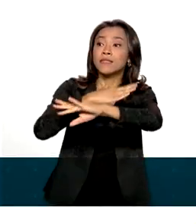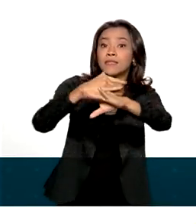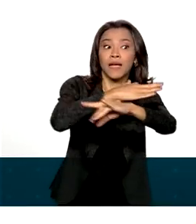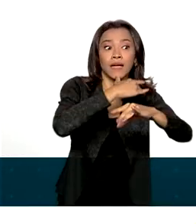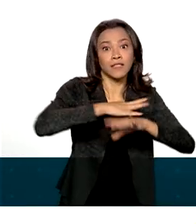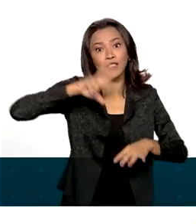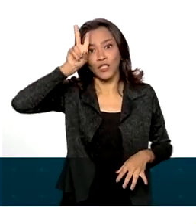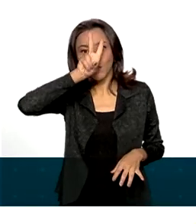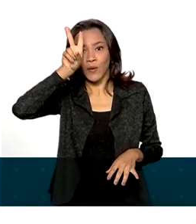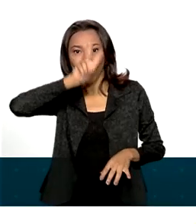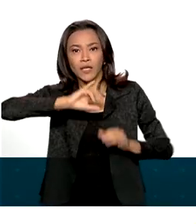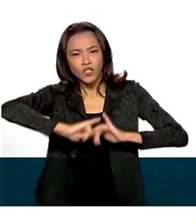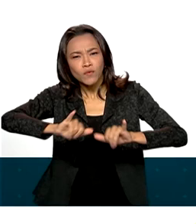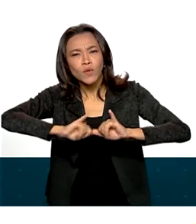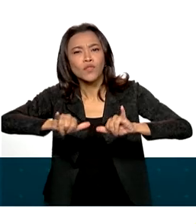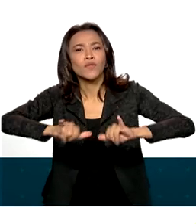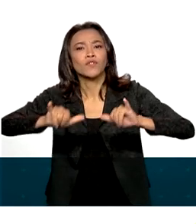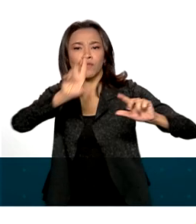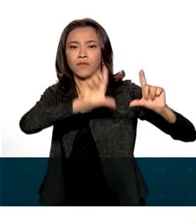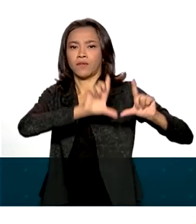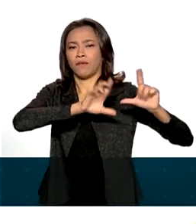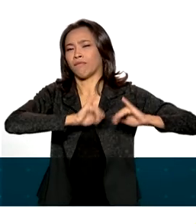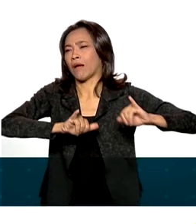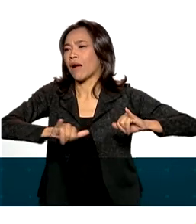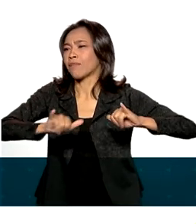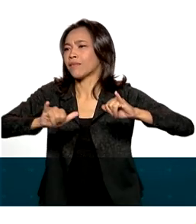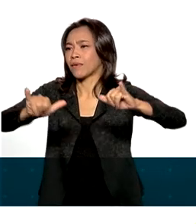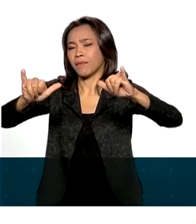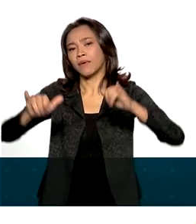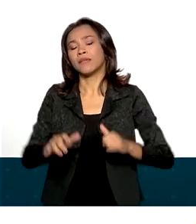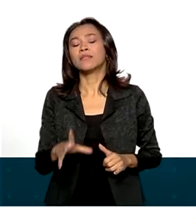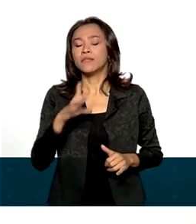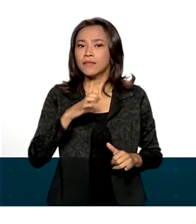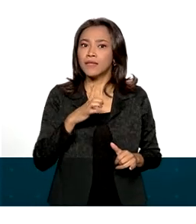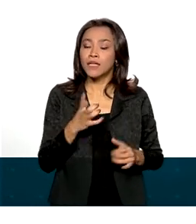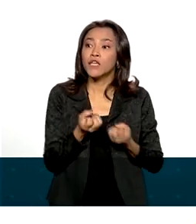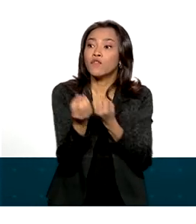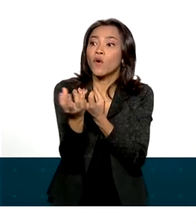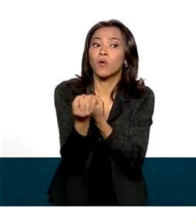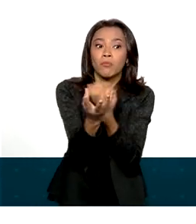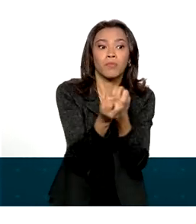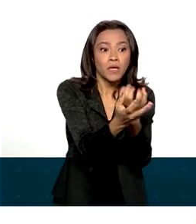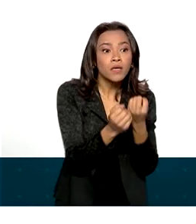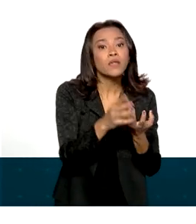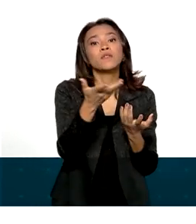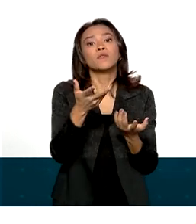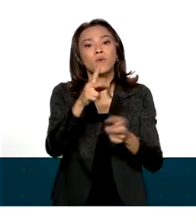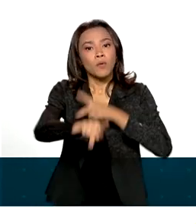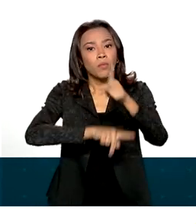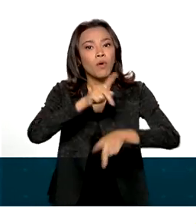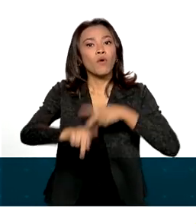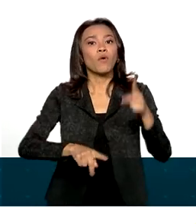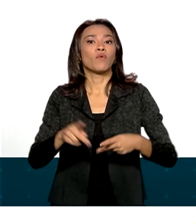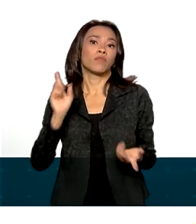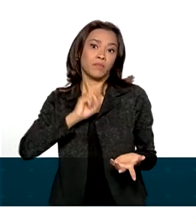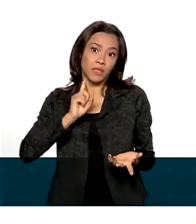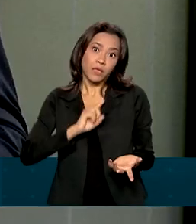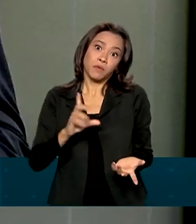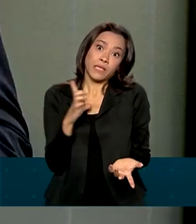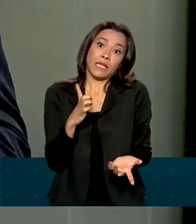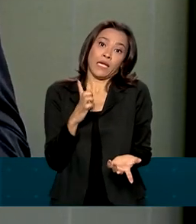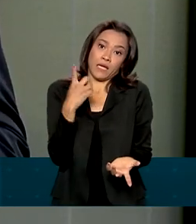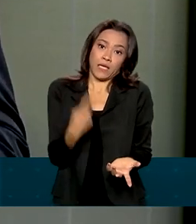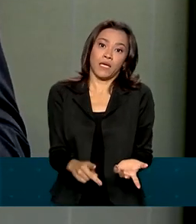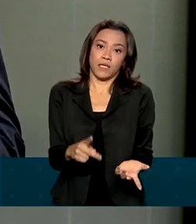e tem um papel muito grande em estar informando o próprio mineiro sobre aquilo que Minas Gerais tem.